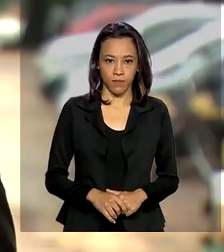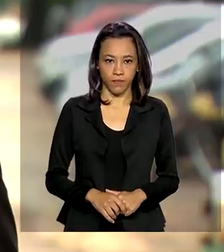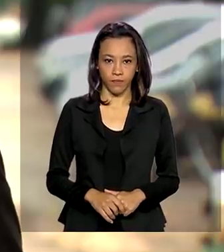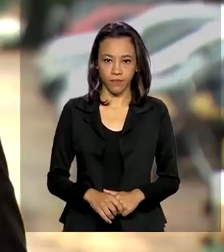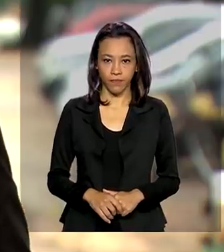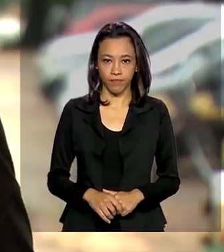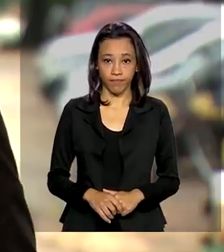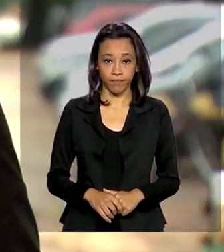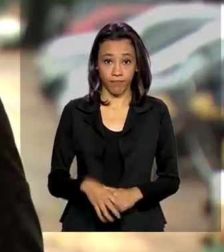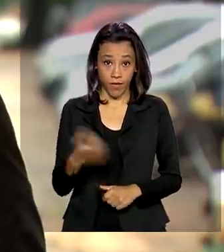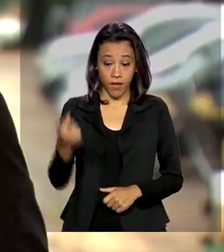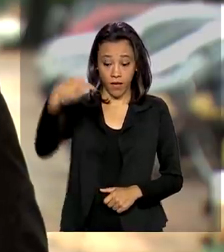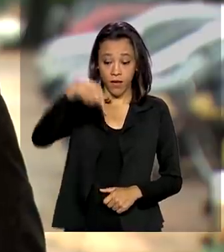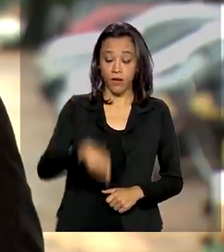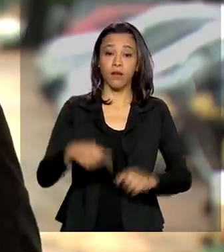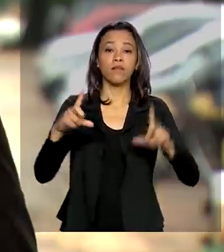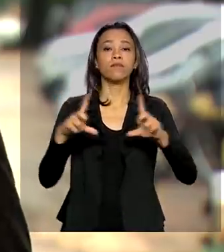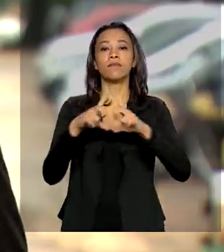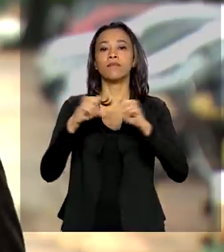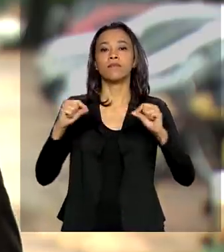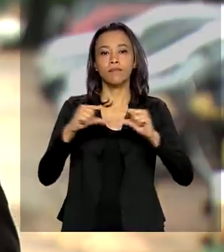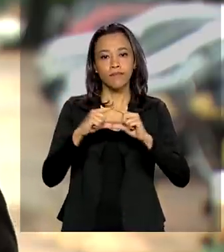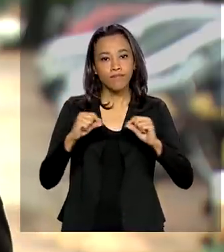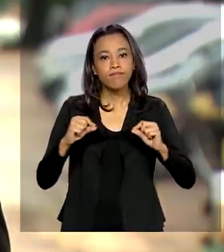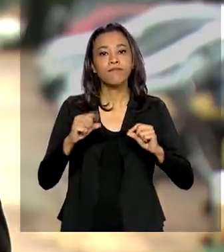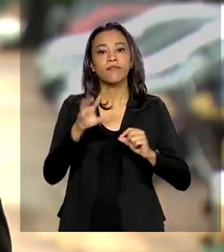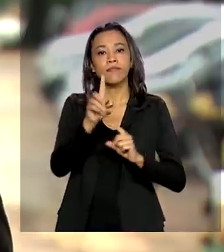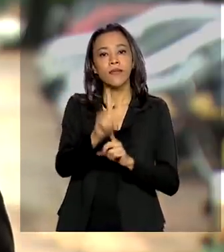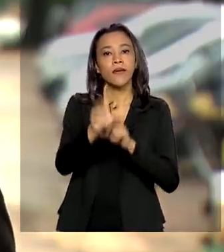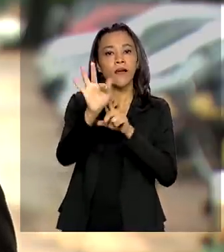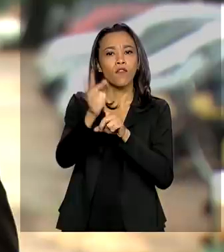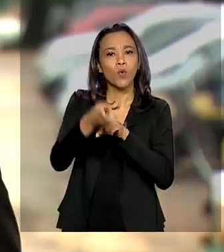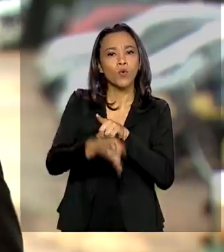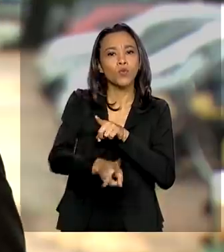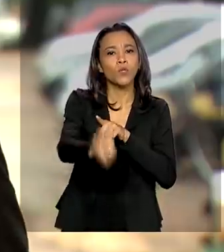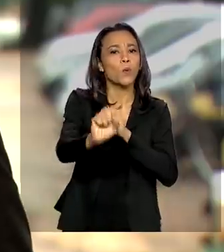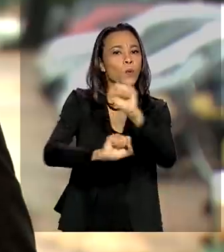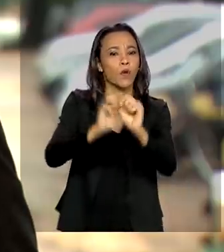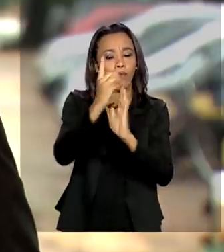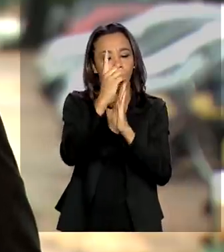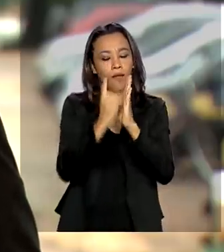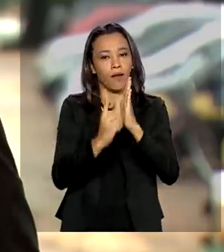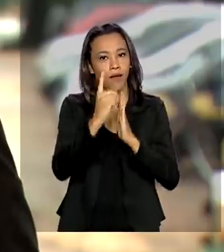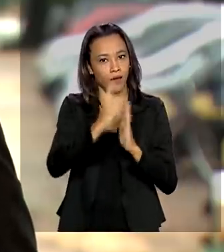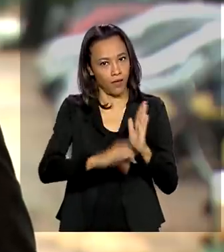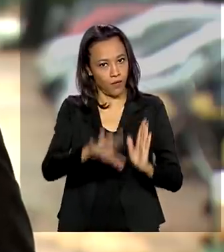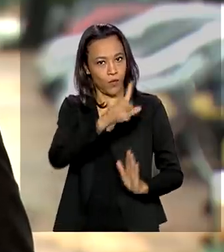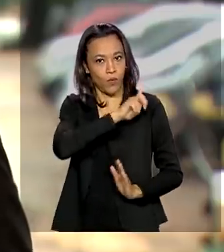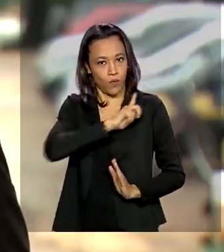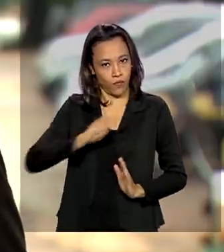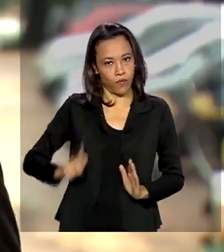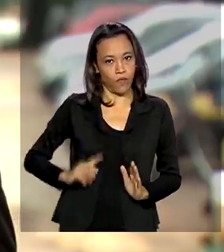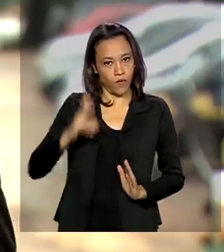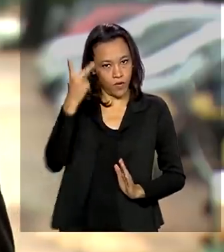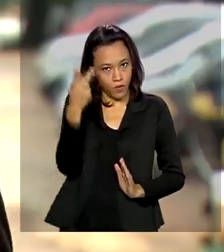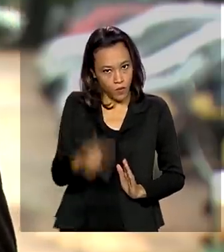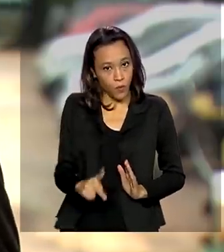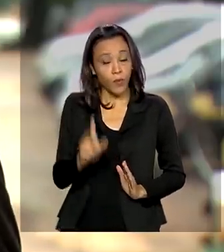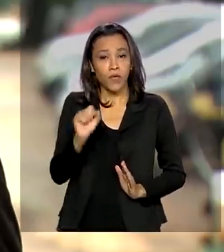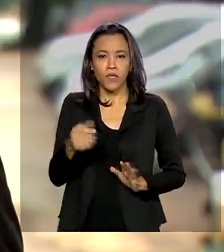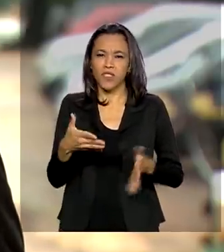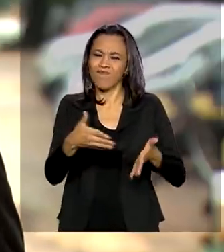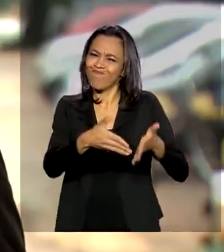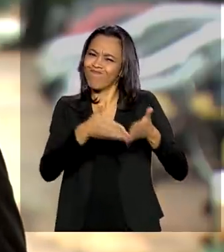E aqui no Distrito Federal, continua em vigor um decreto do governador Ibaneios Rocha, que suspendeu